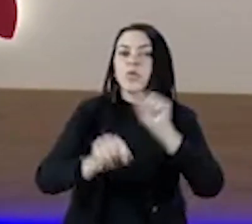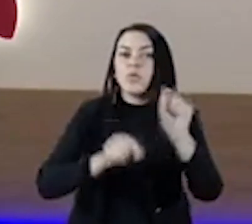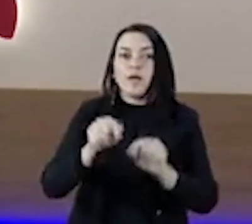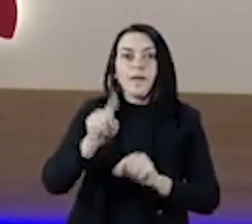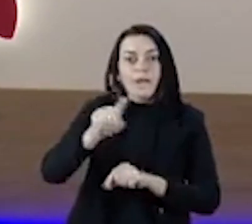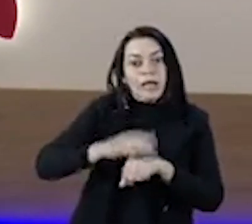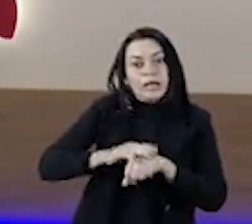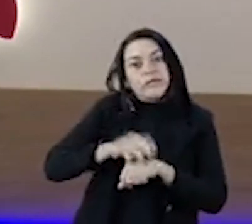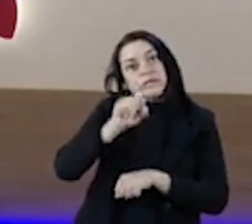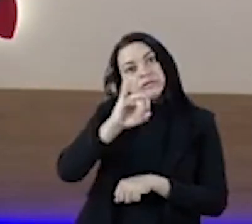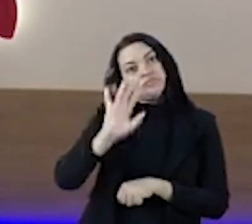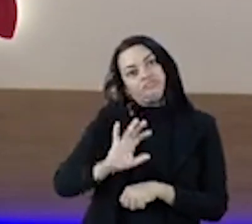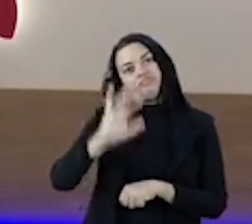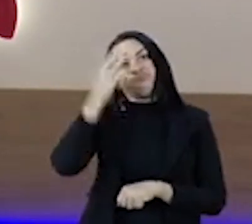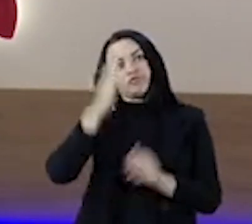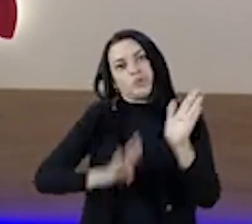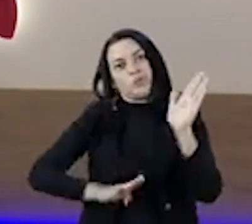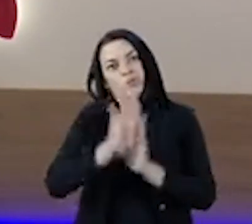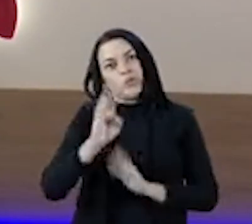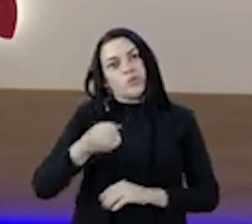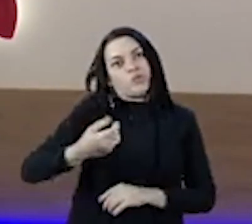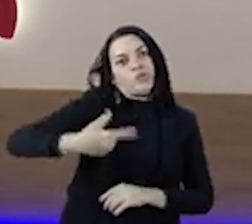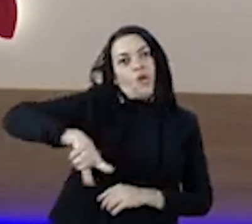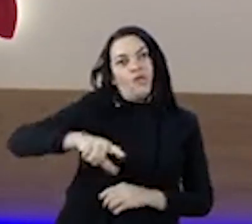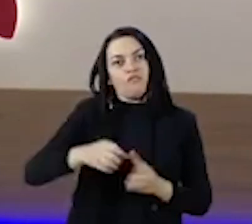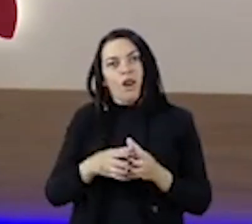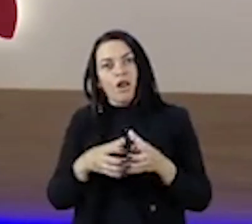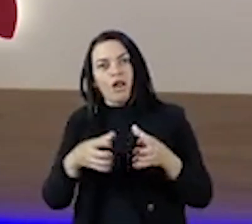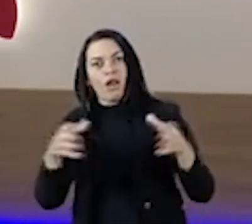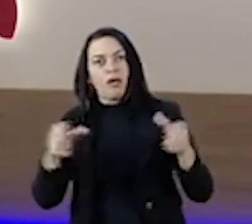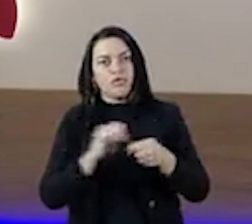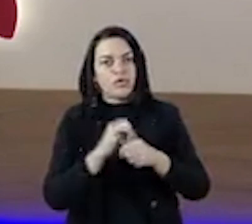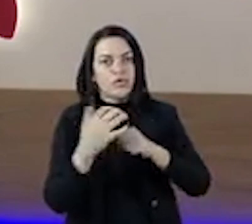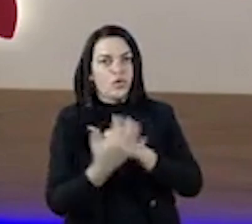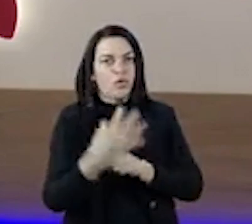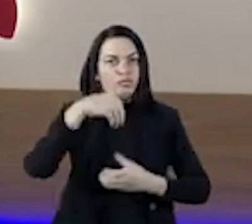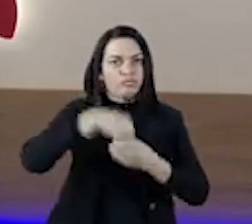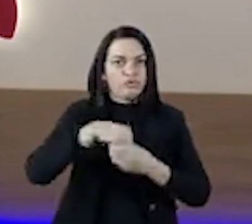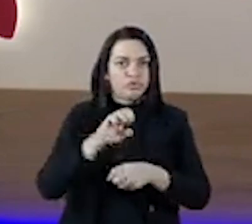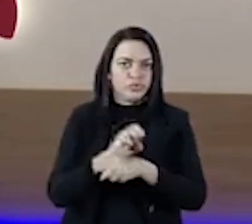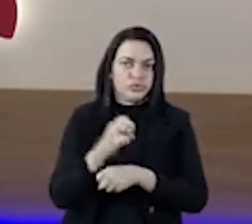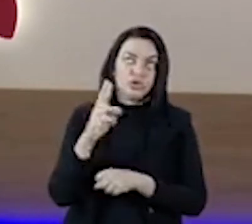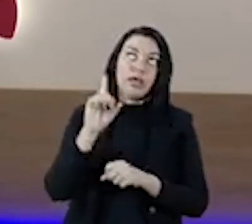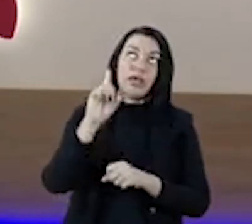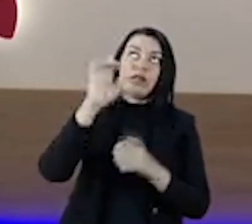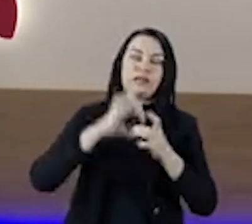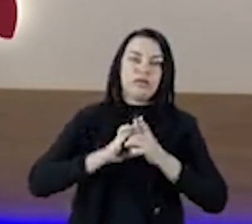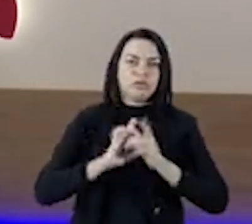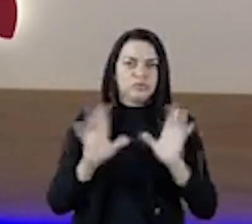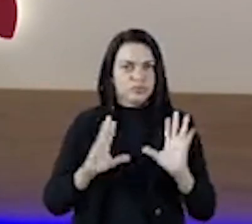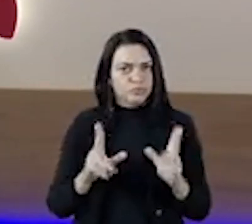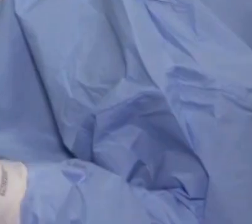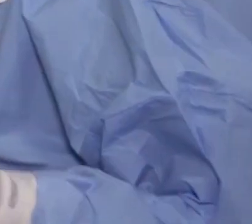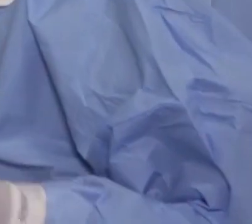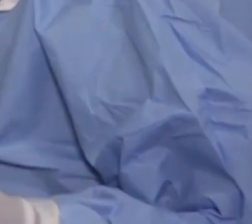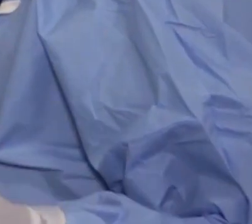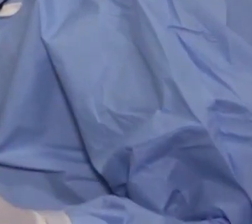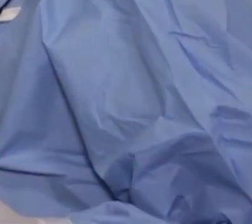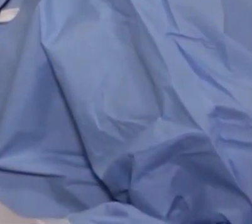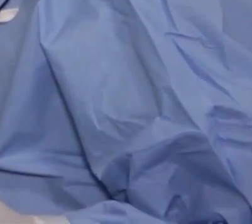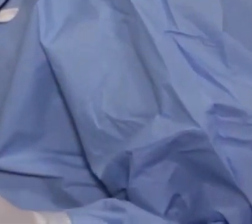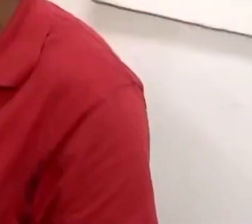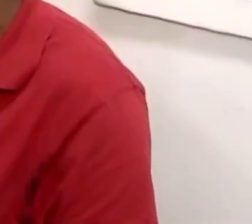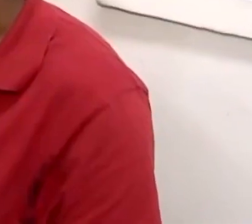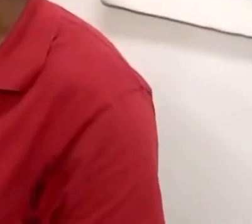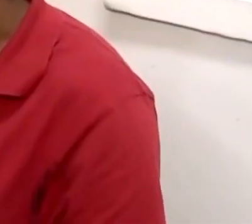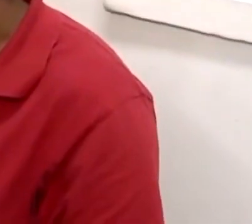a eventualidade de um novo ciclo de crescimento do coronavírus Que Deus nos livre a todos No Maranhão